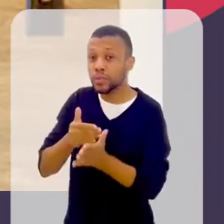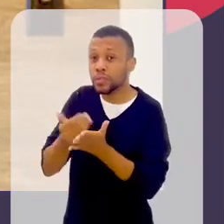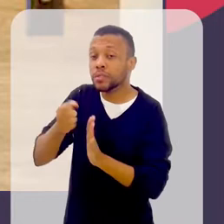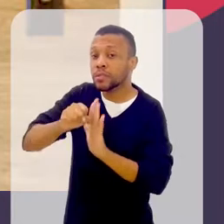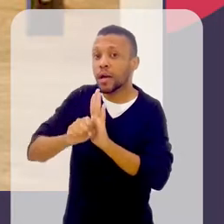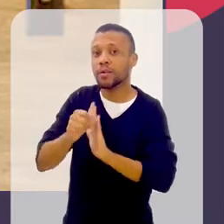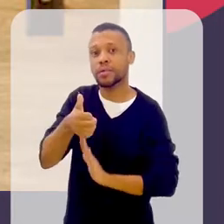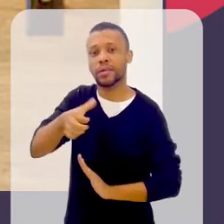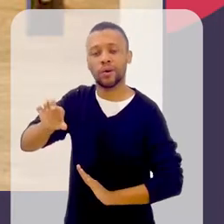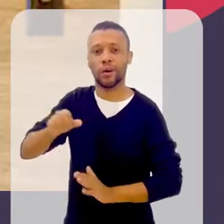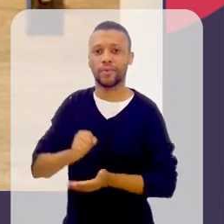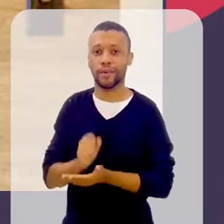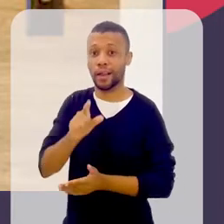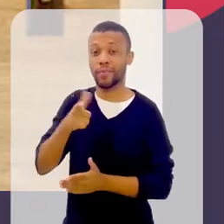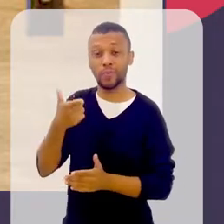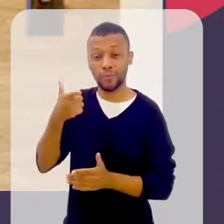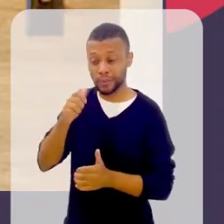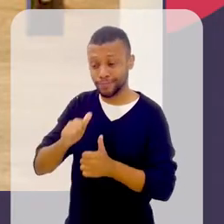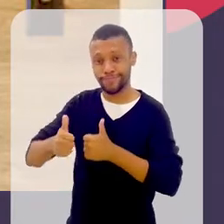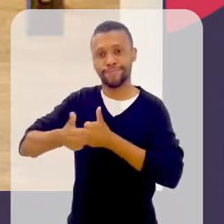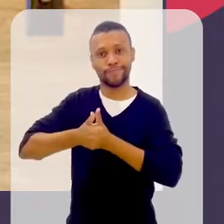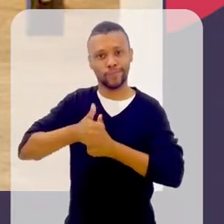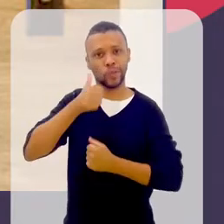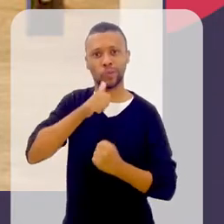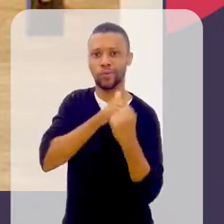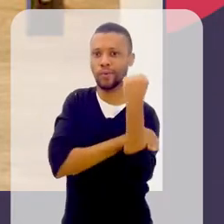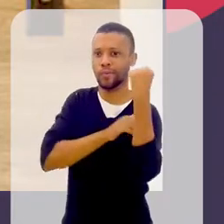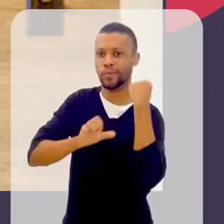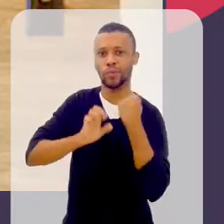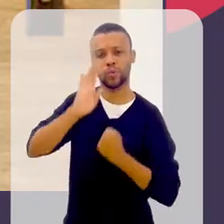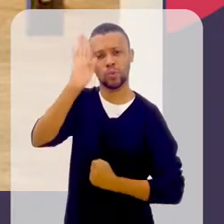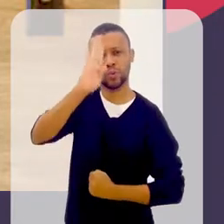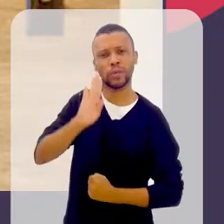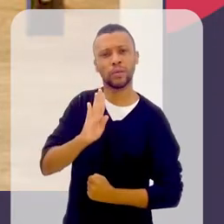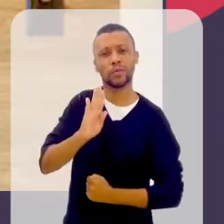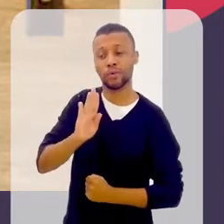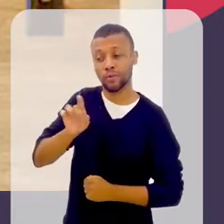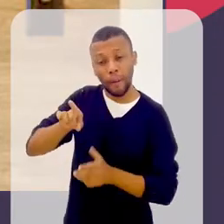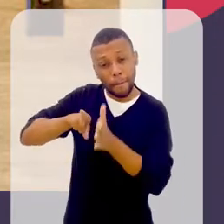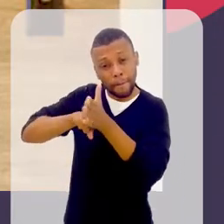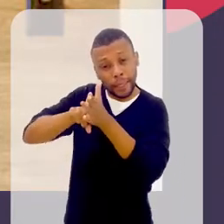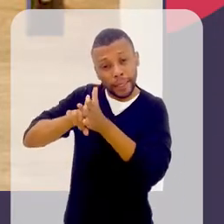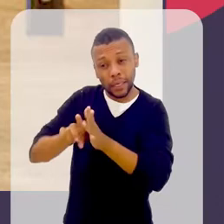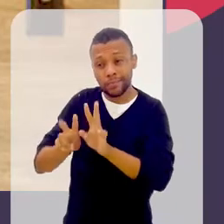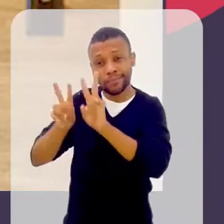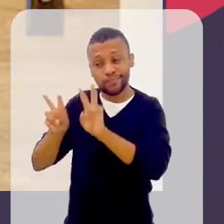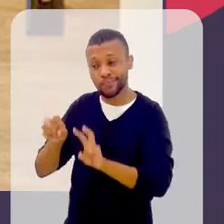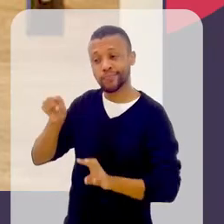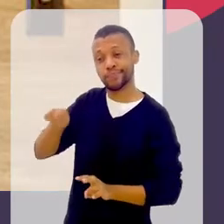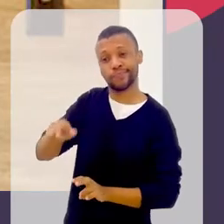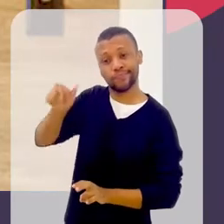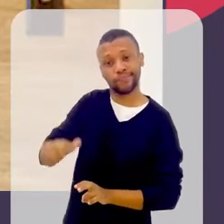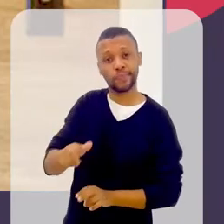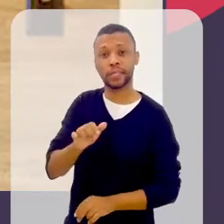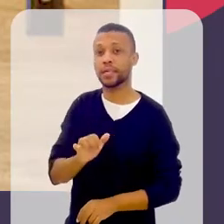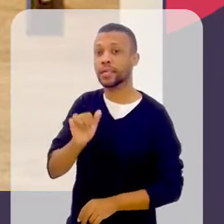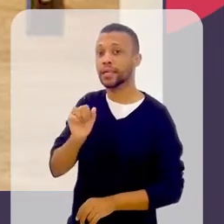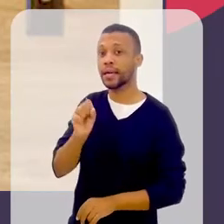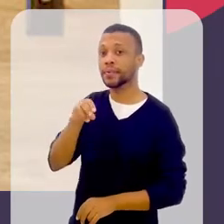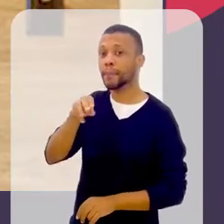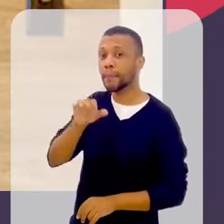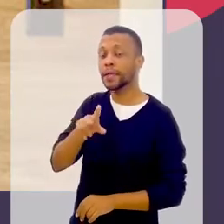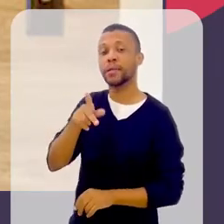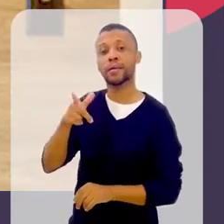século XIX. Nísia foi uma precursora do feminismo no Brasil e foi pesquisando a vida dessa mulher que